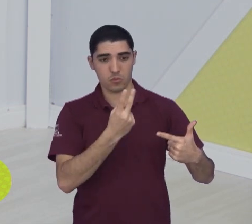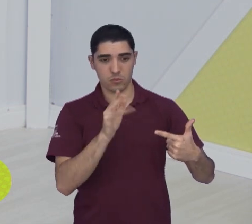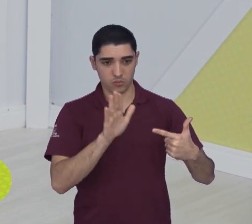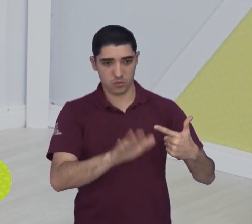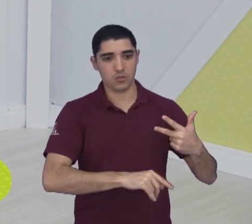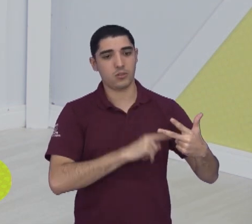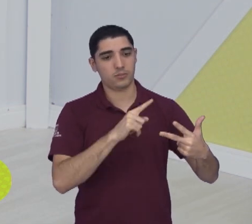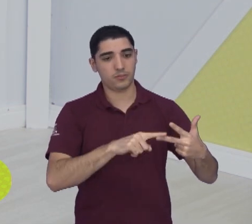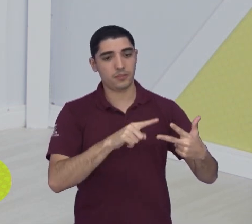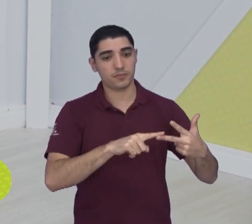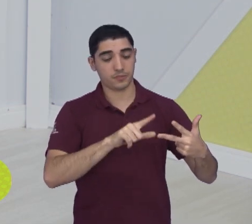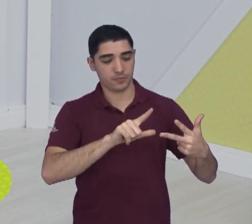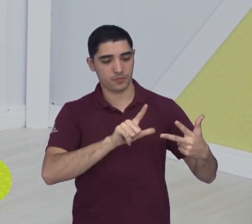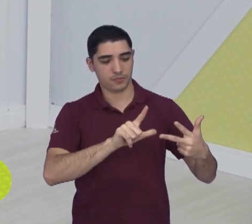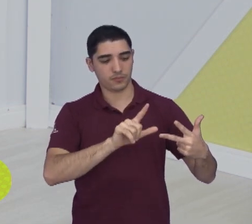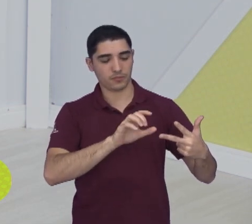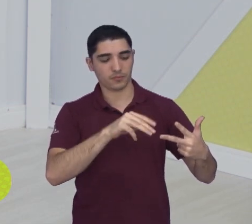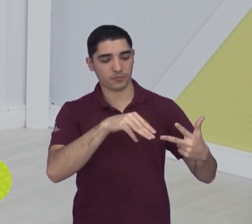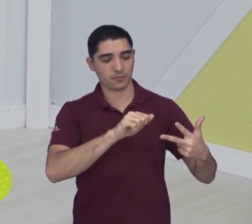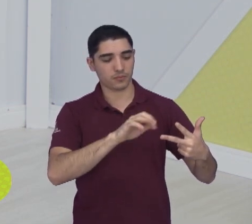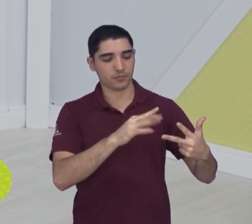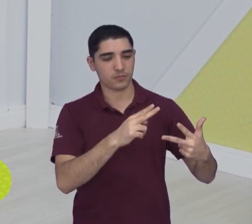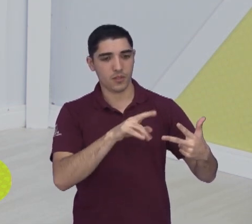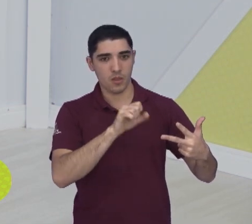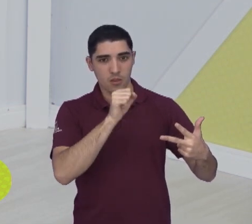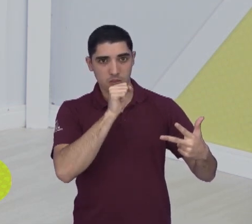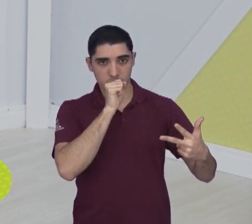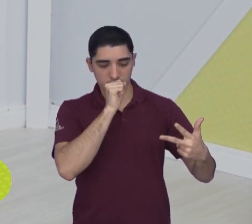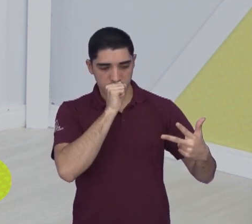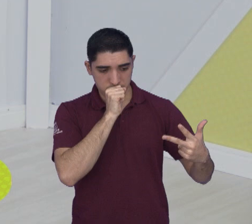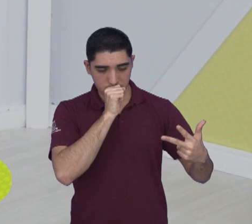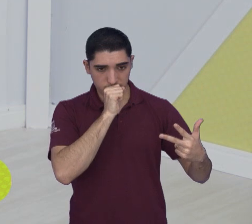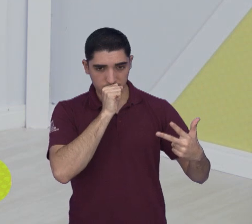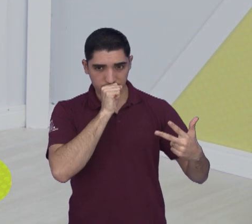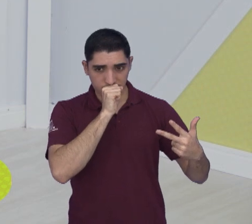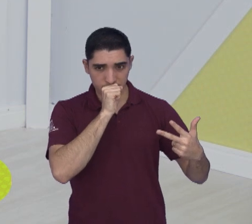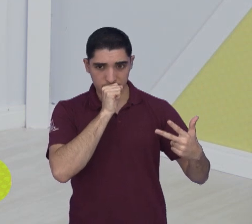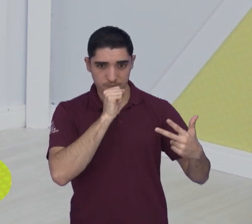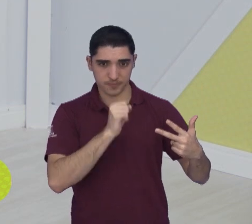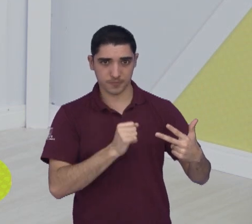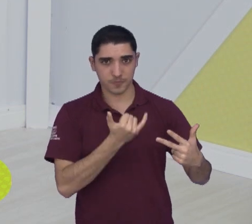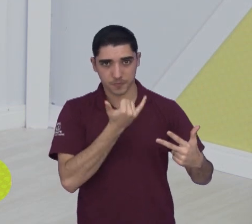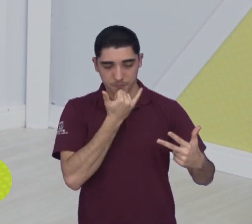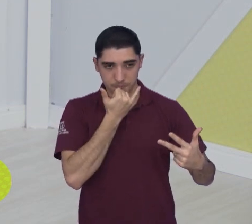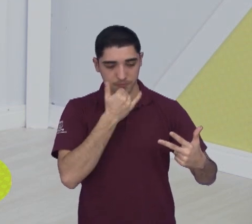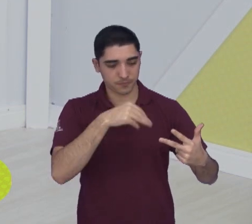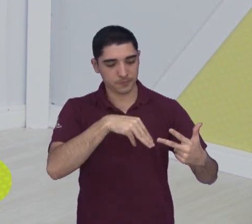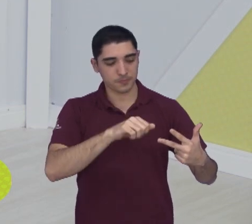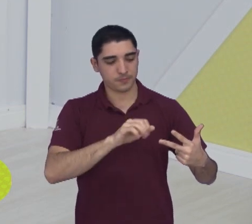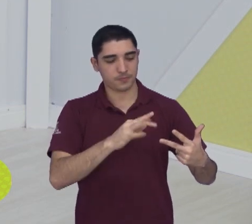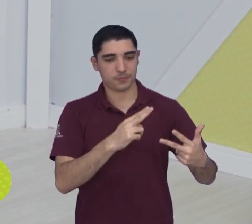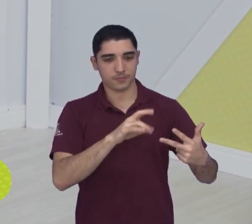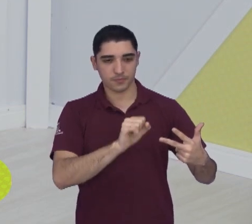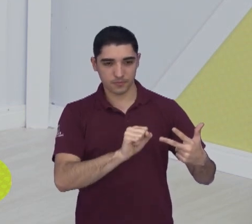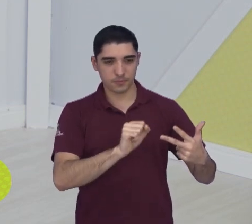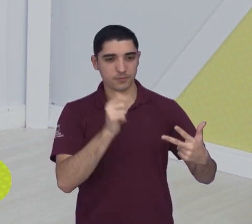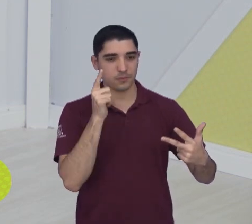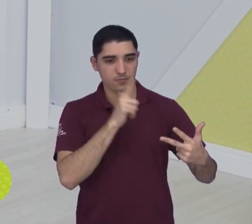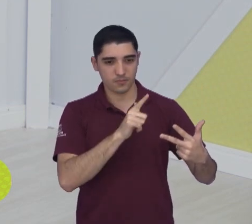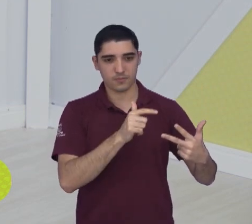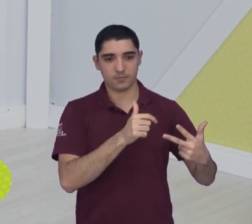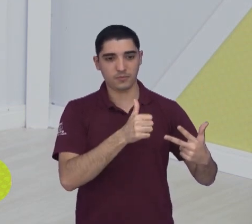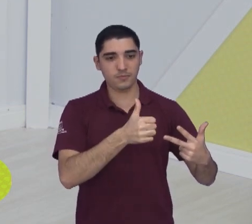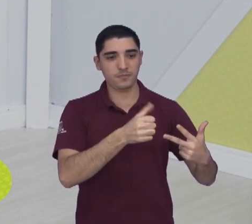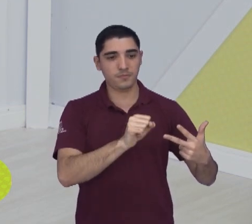e seguido pelo Matheus Leal, oito pontos, cinco rebotes e uma assistência, e também o Franco Vieta, está estreando, né, é tudo